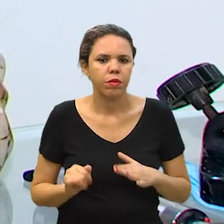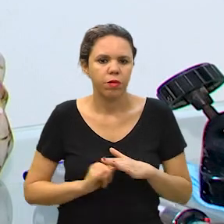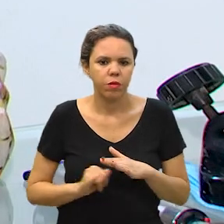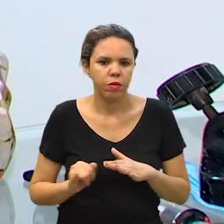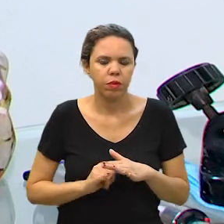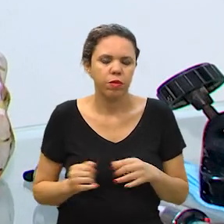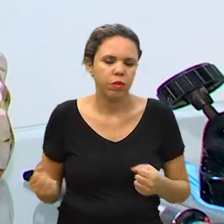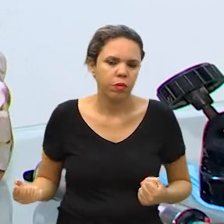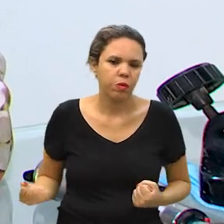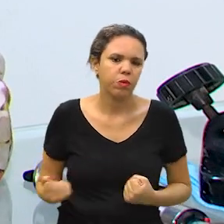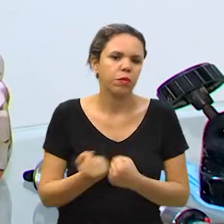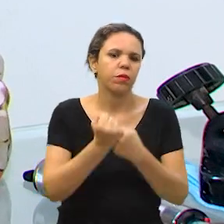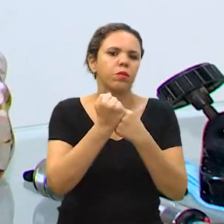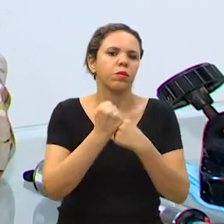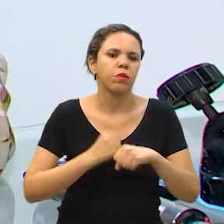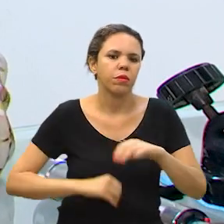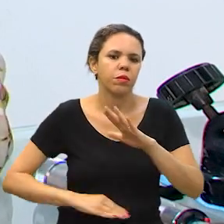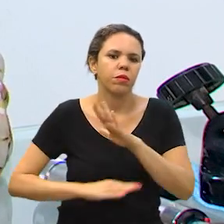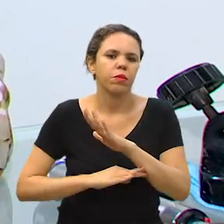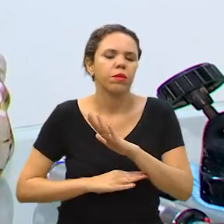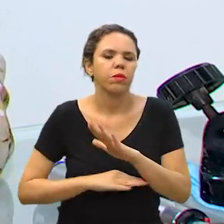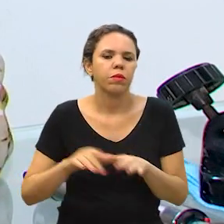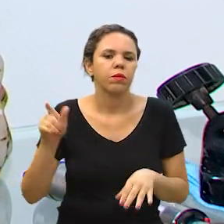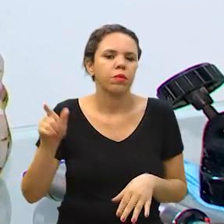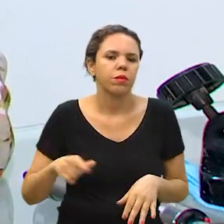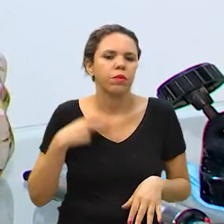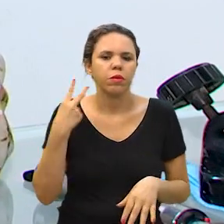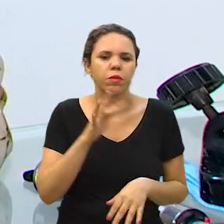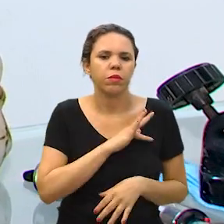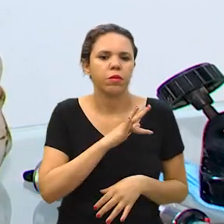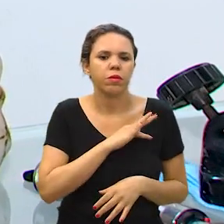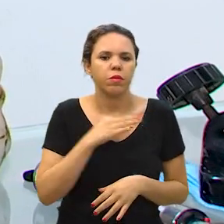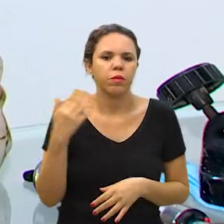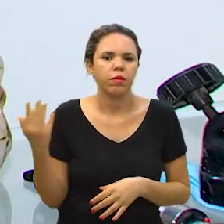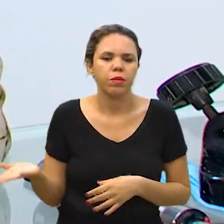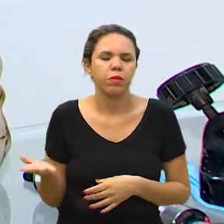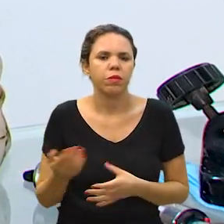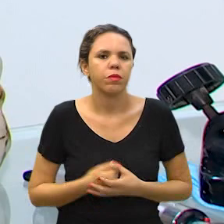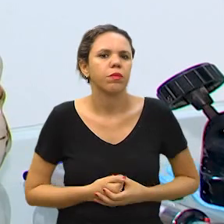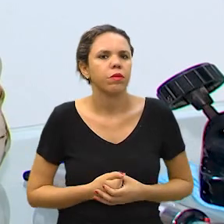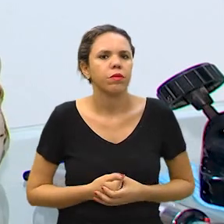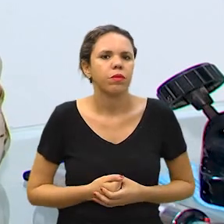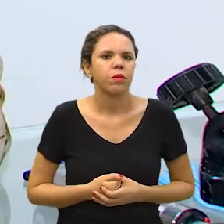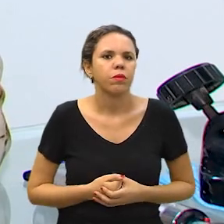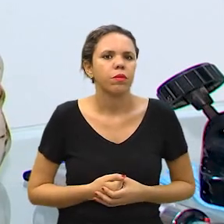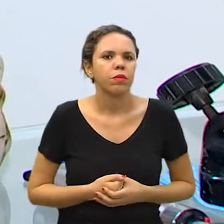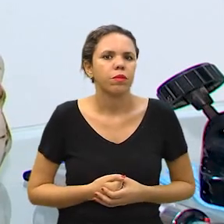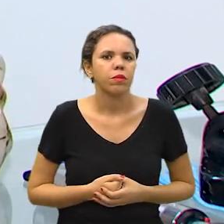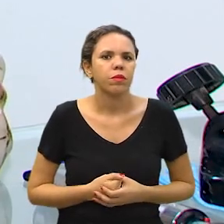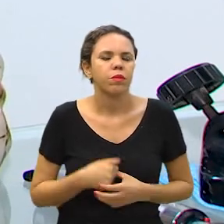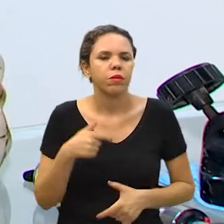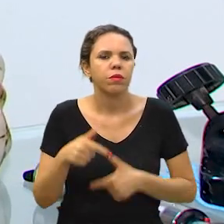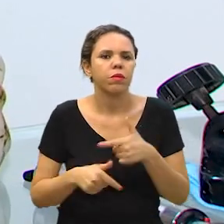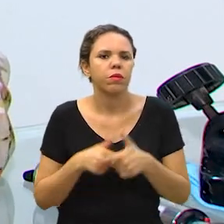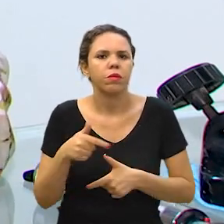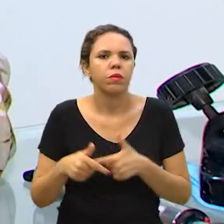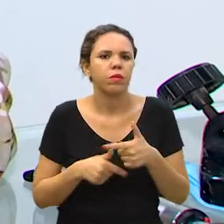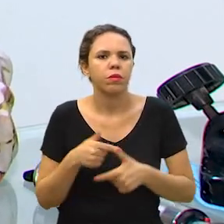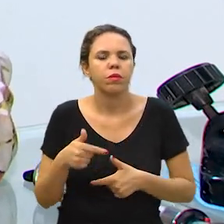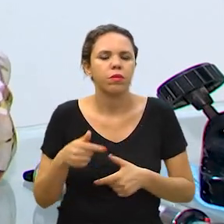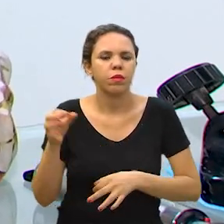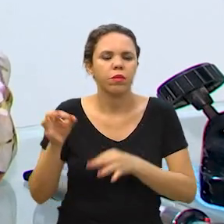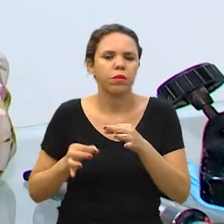O Instituto Íris, ele vem com apoio da Câmara na pessoa do vereador Fernando Mendes, onde a gente